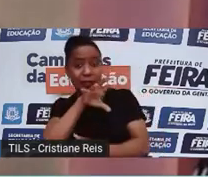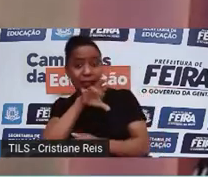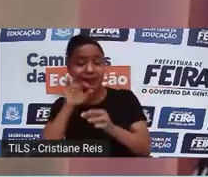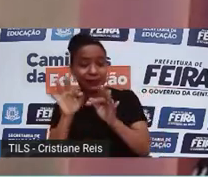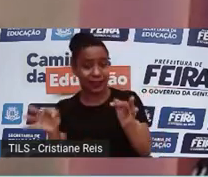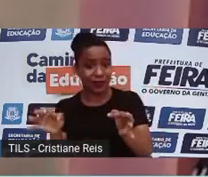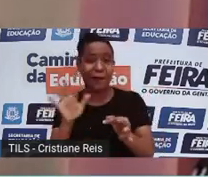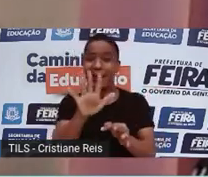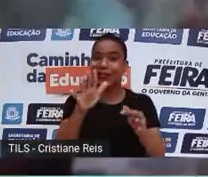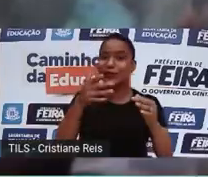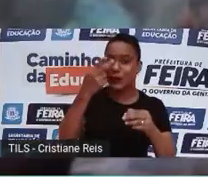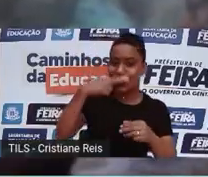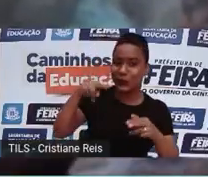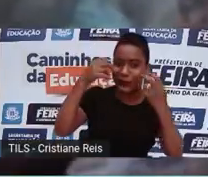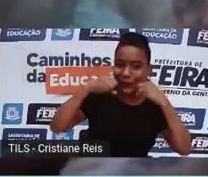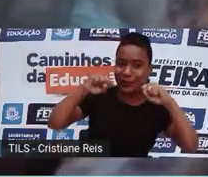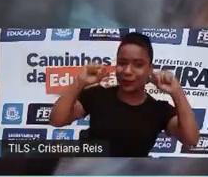melhor.